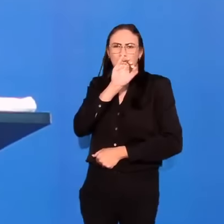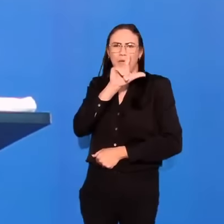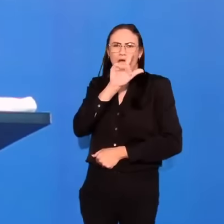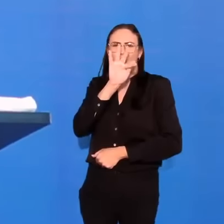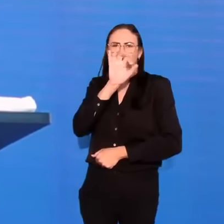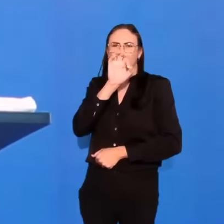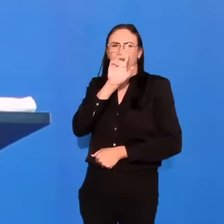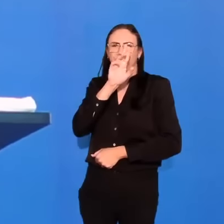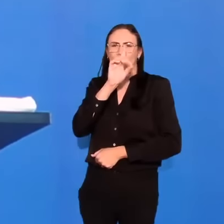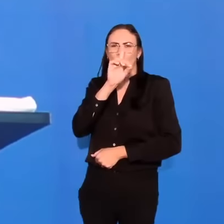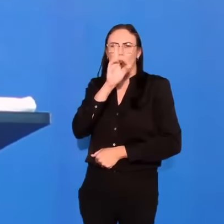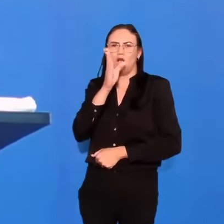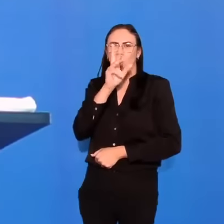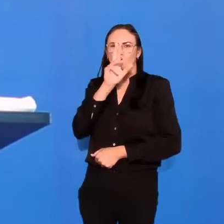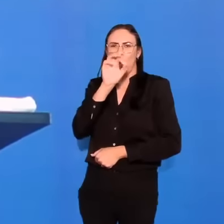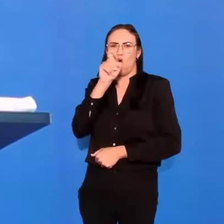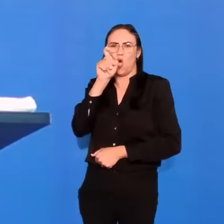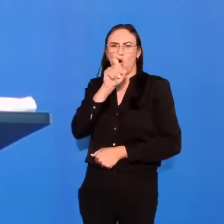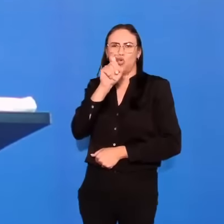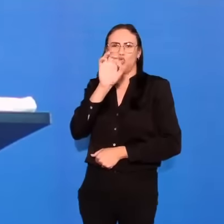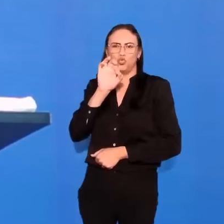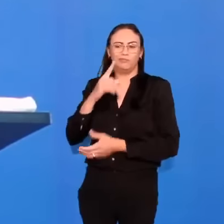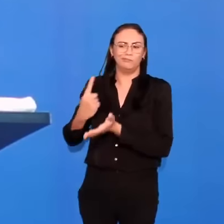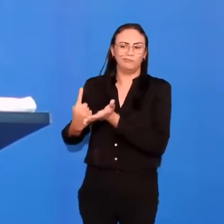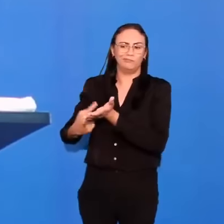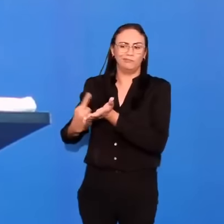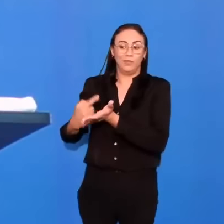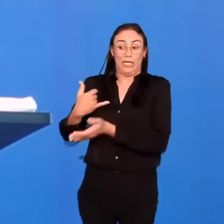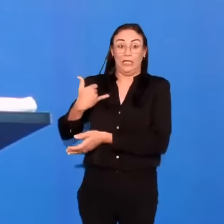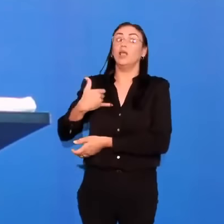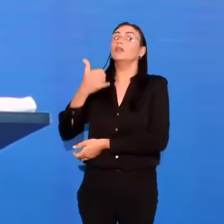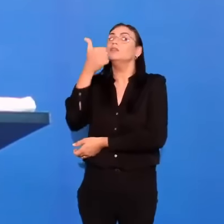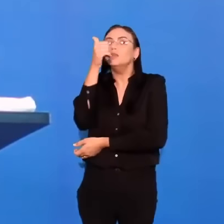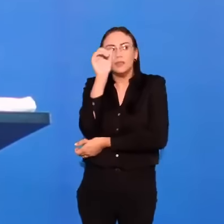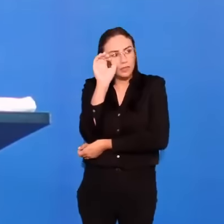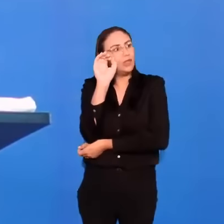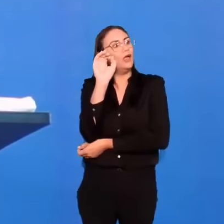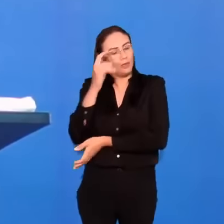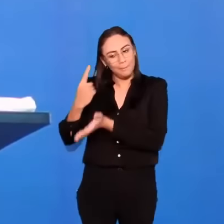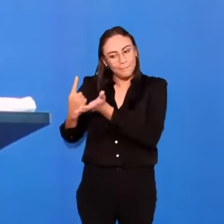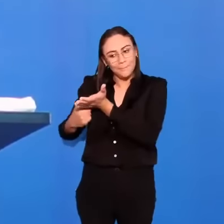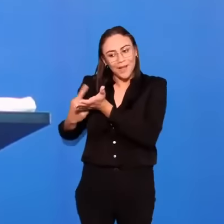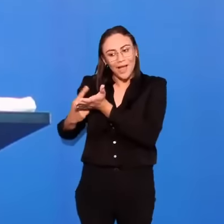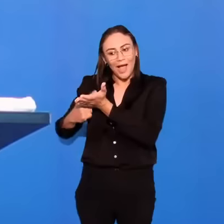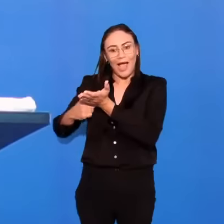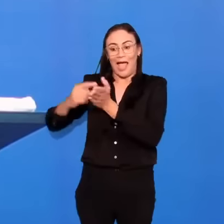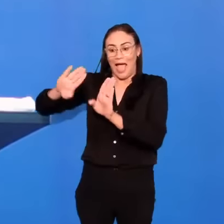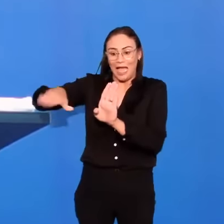Marcou encontro. Menina de dez anos, mas marcou encontro com um abusador.